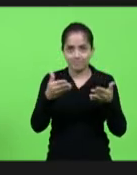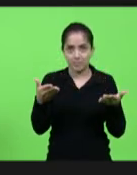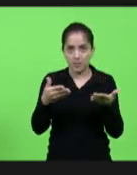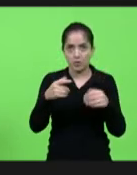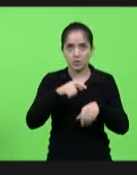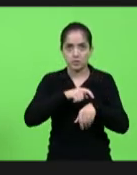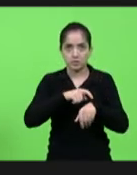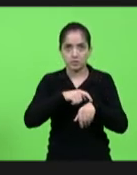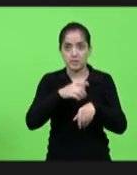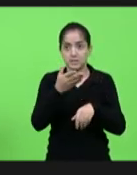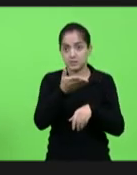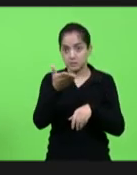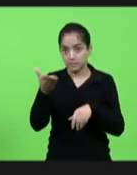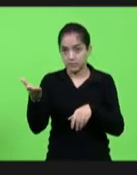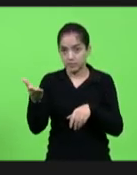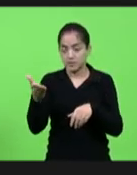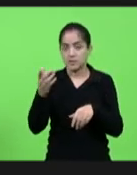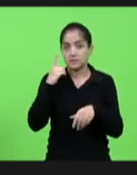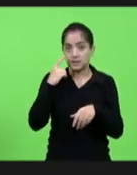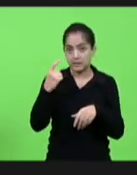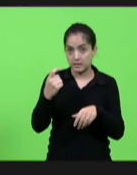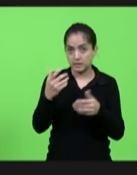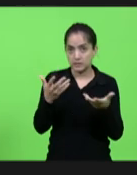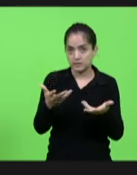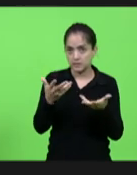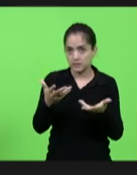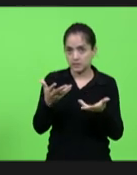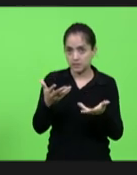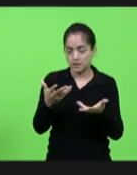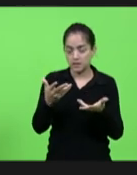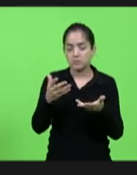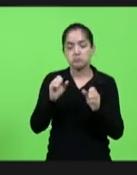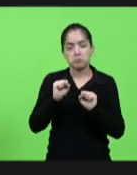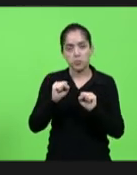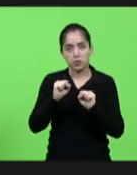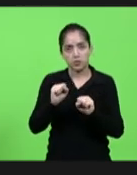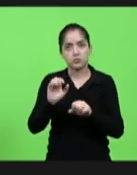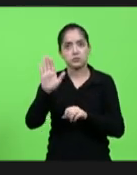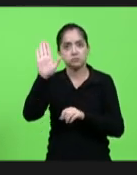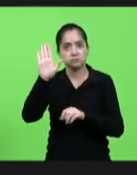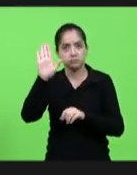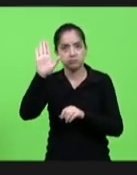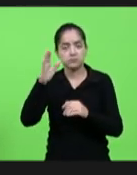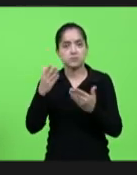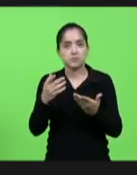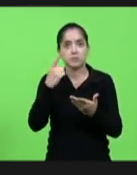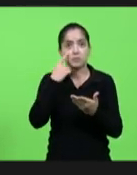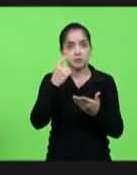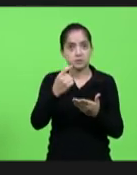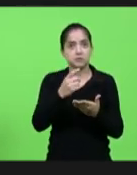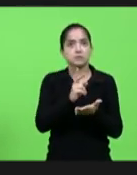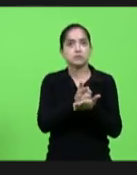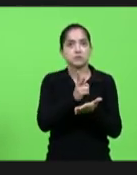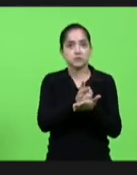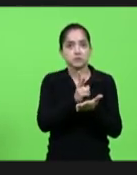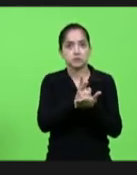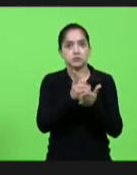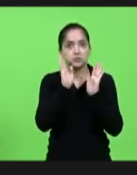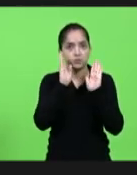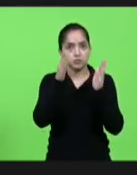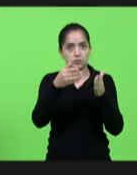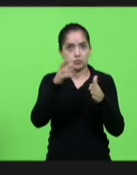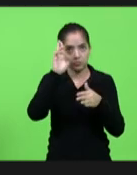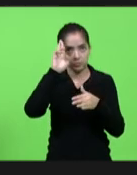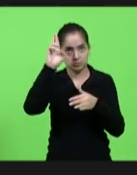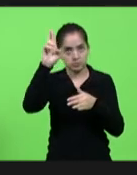se vossas excelências têm interesse por favor se manifestem o meu interesse é que vossa excelência continue à frente o